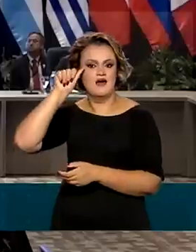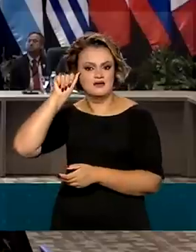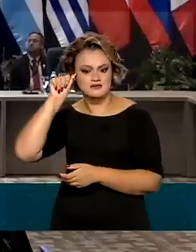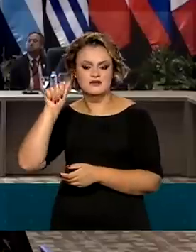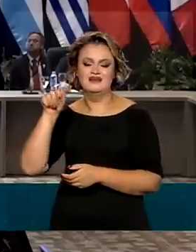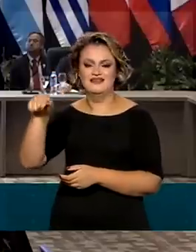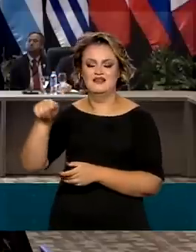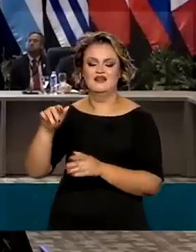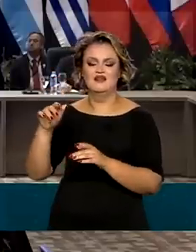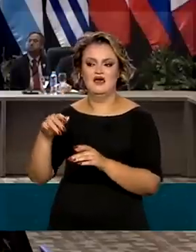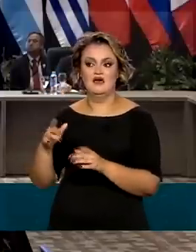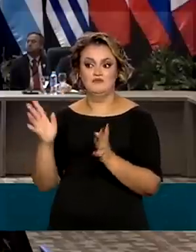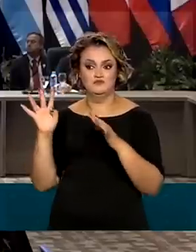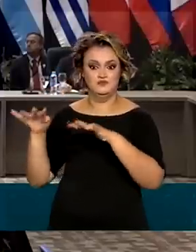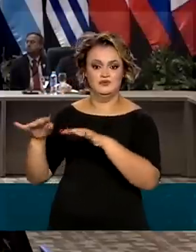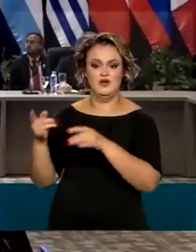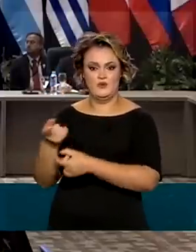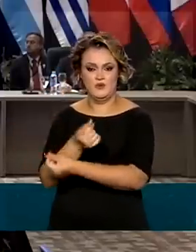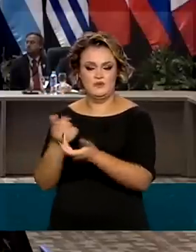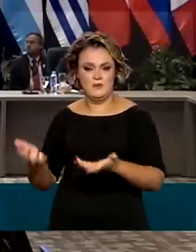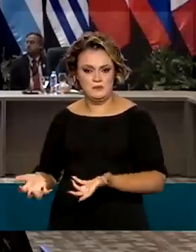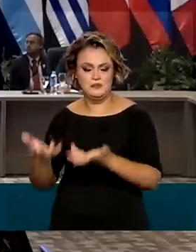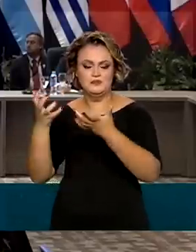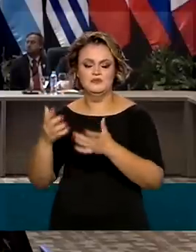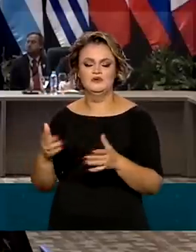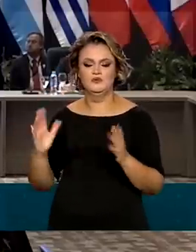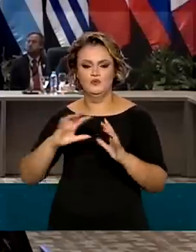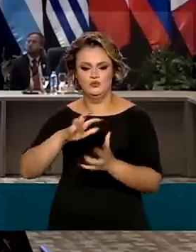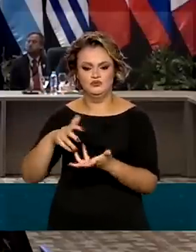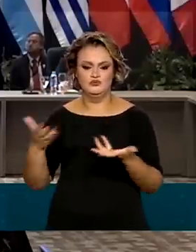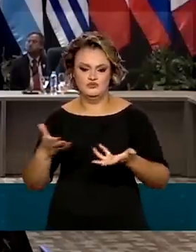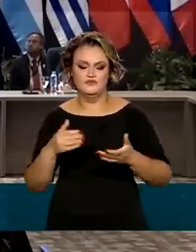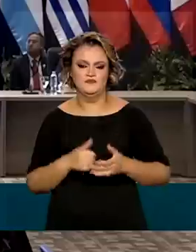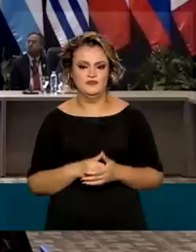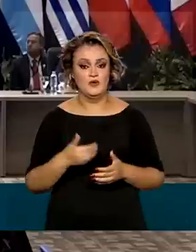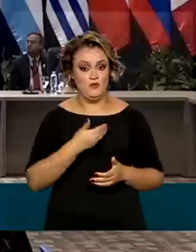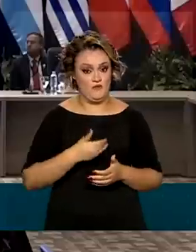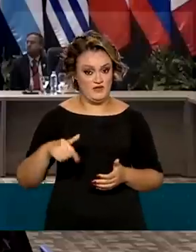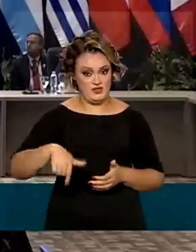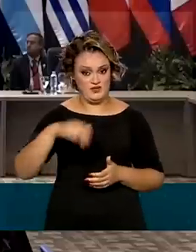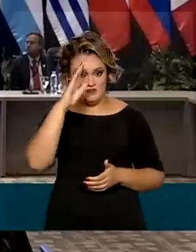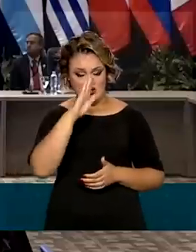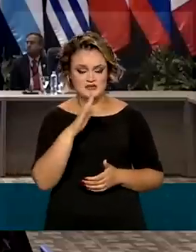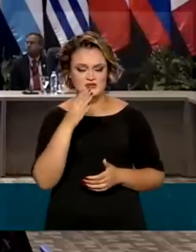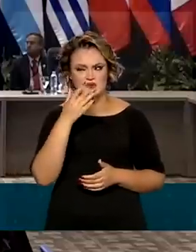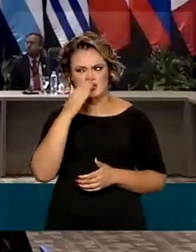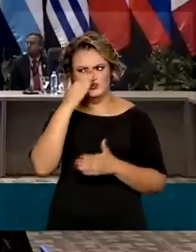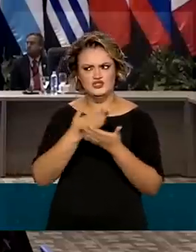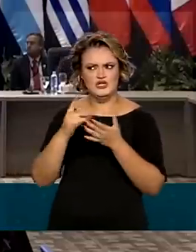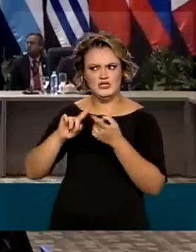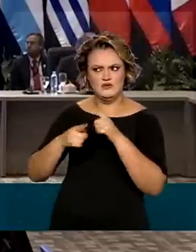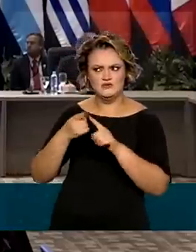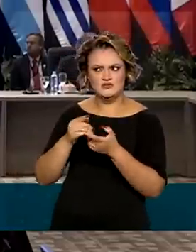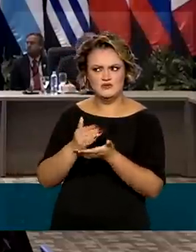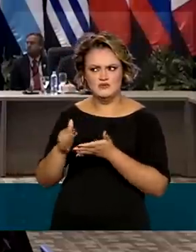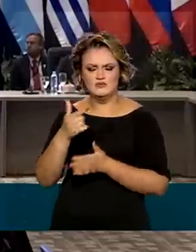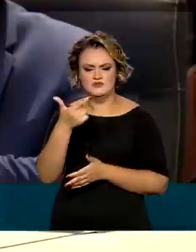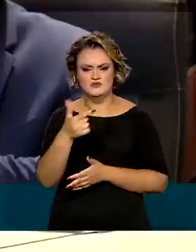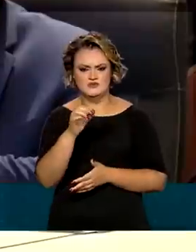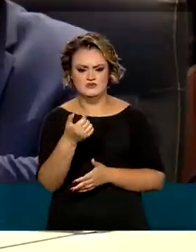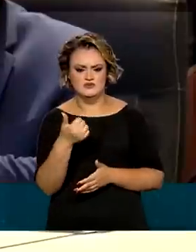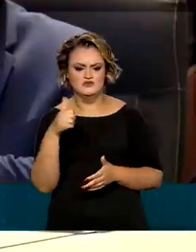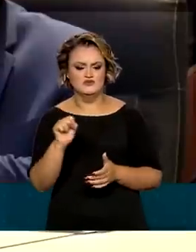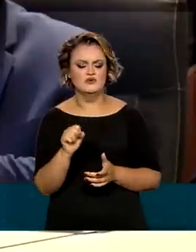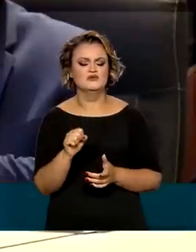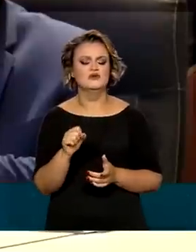região de grande destaque econômico no cenário mundial. Para o governo brasileiro, a negociação iniciada em 2018